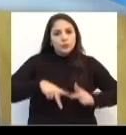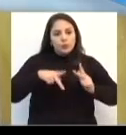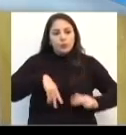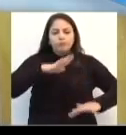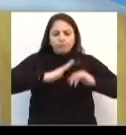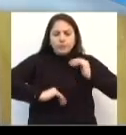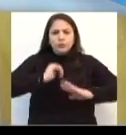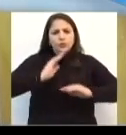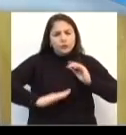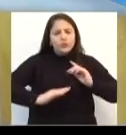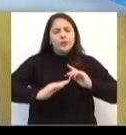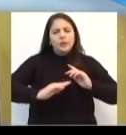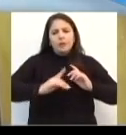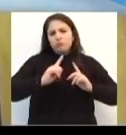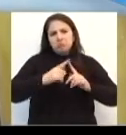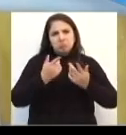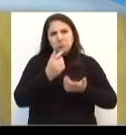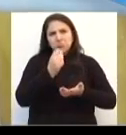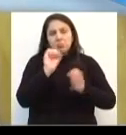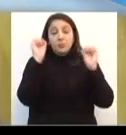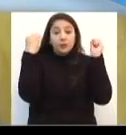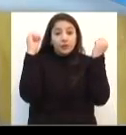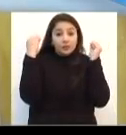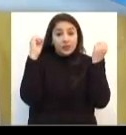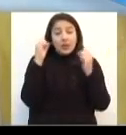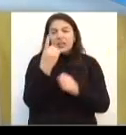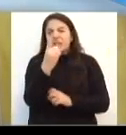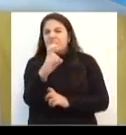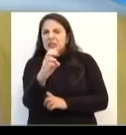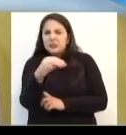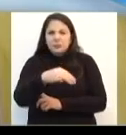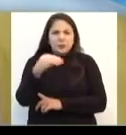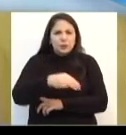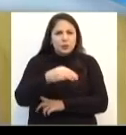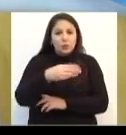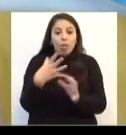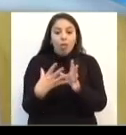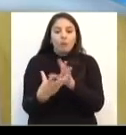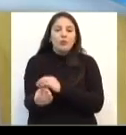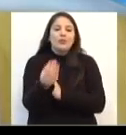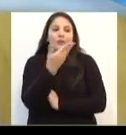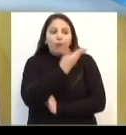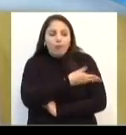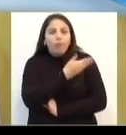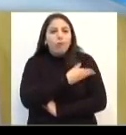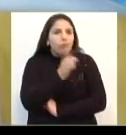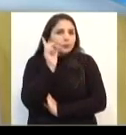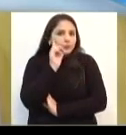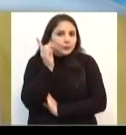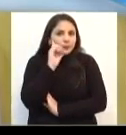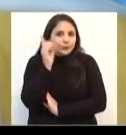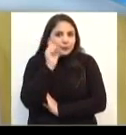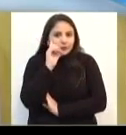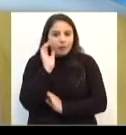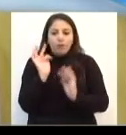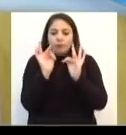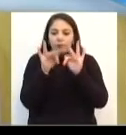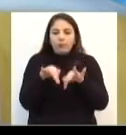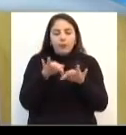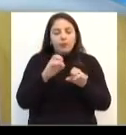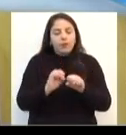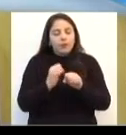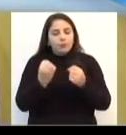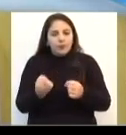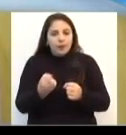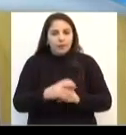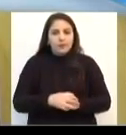pratiquem uma atividade física com, no mínimo, 15 minutos, fugindo um pouquinho da sua rotina. Então, que a rotina seja quebrada nesse